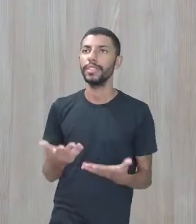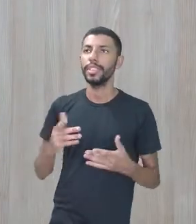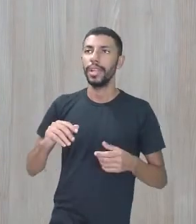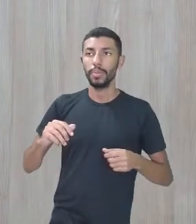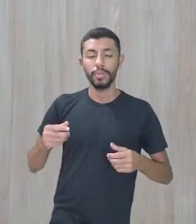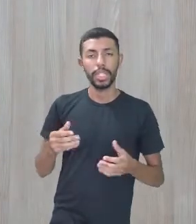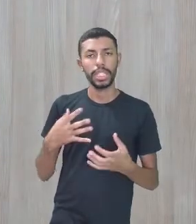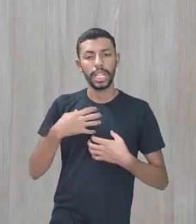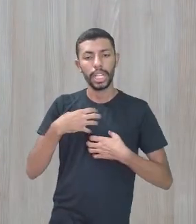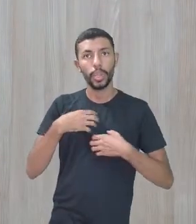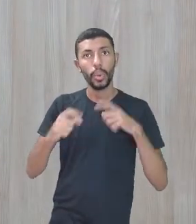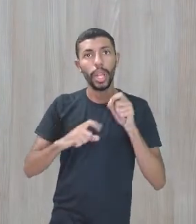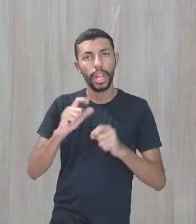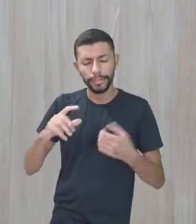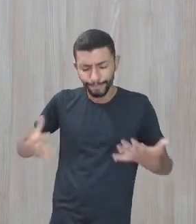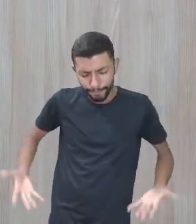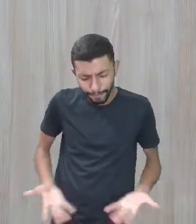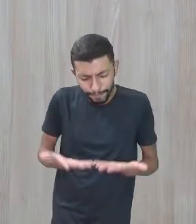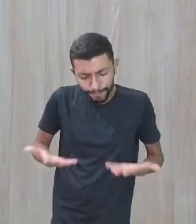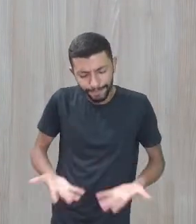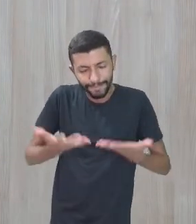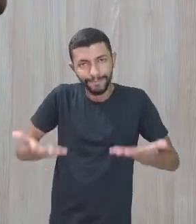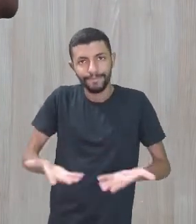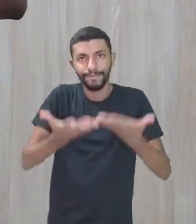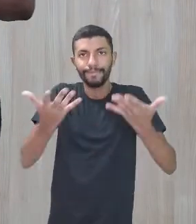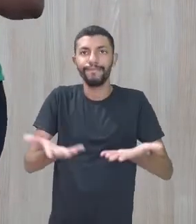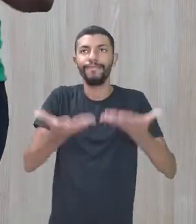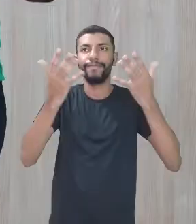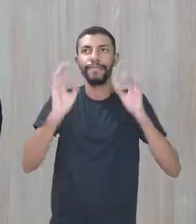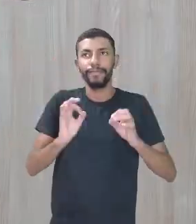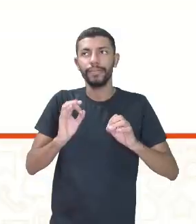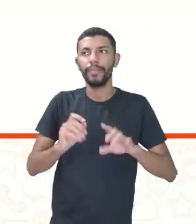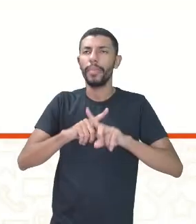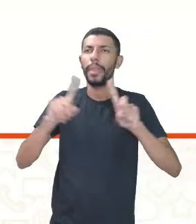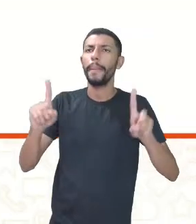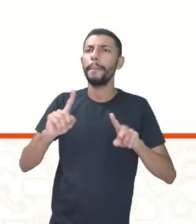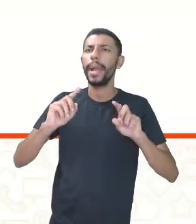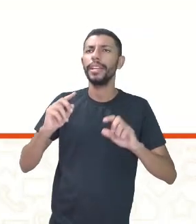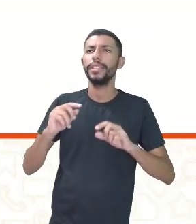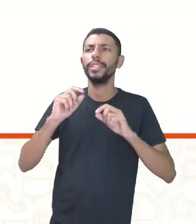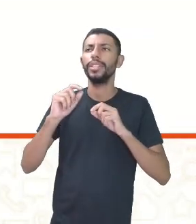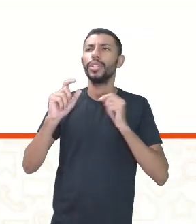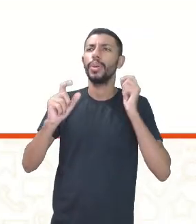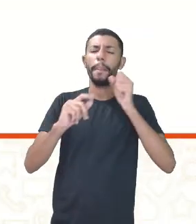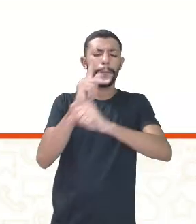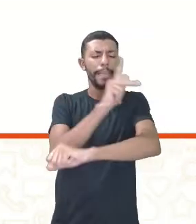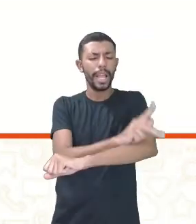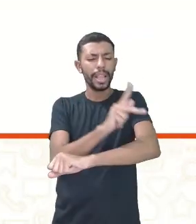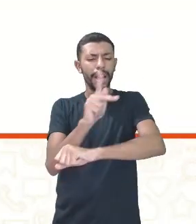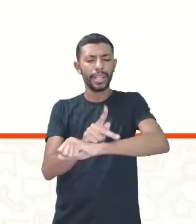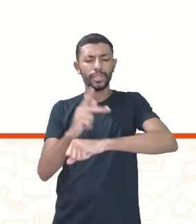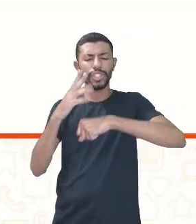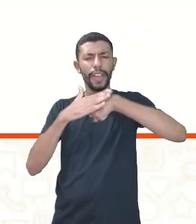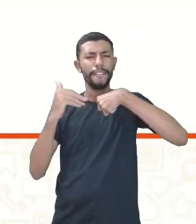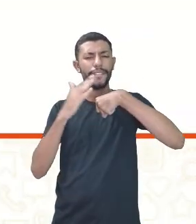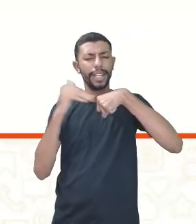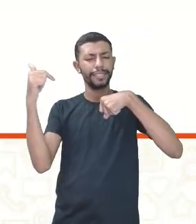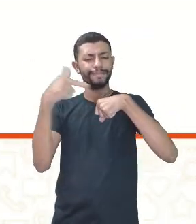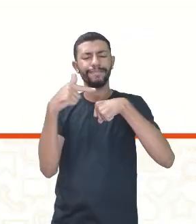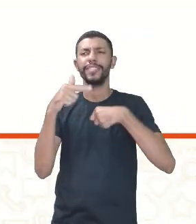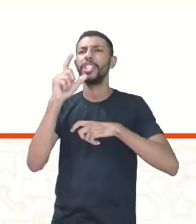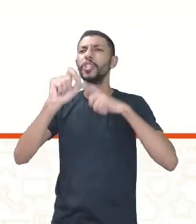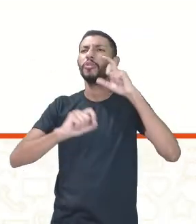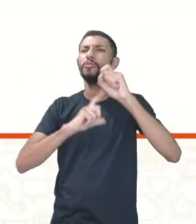de maneira correta. Mas, quando falamos de pedagogia afetiva, o que é